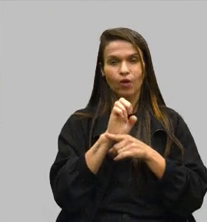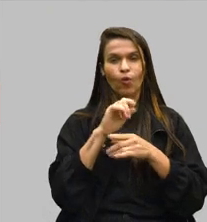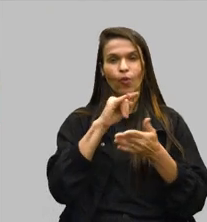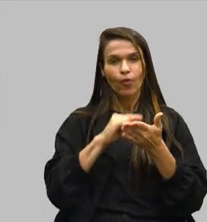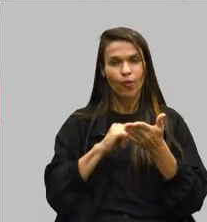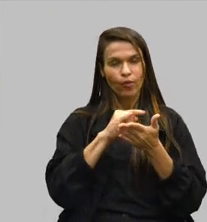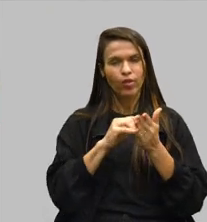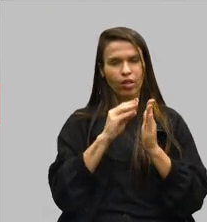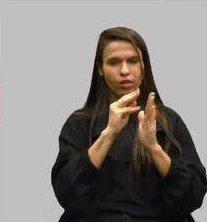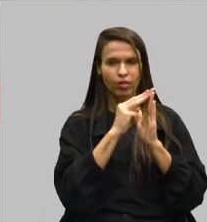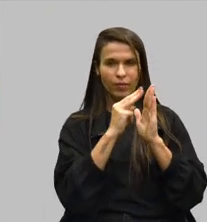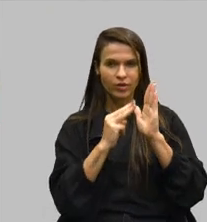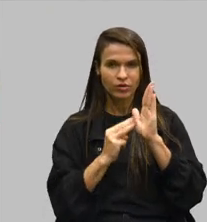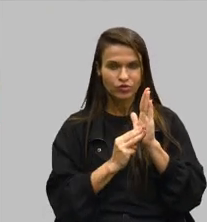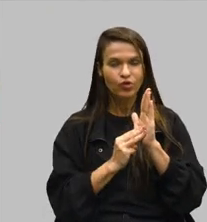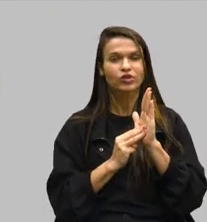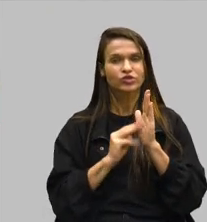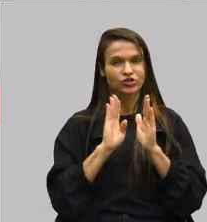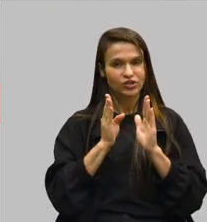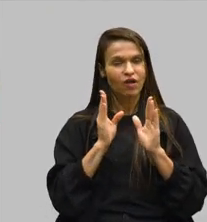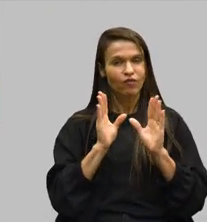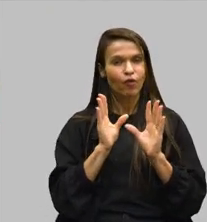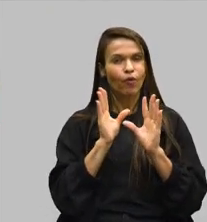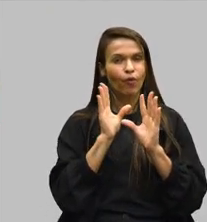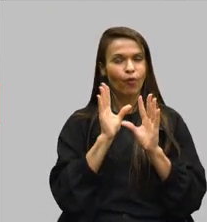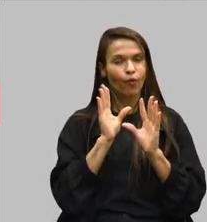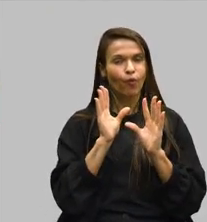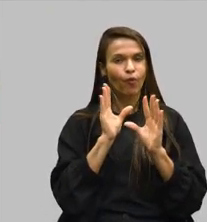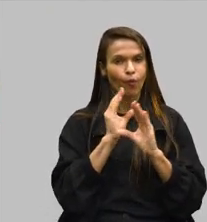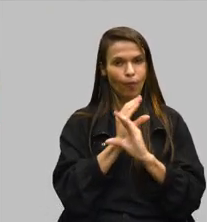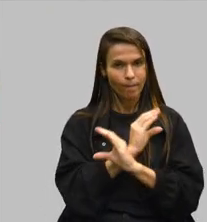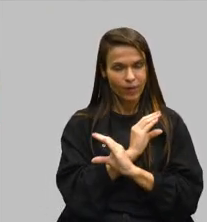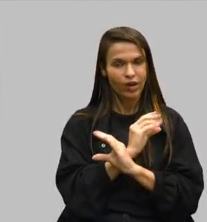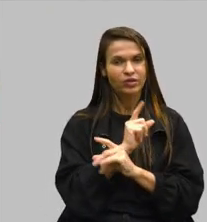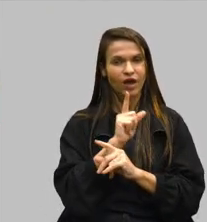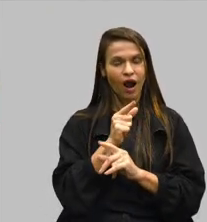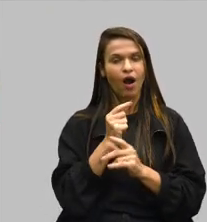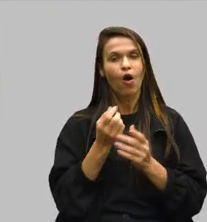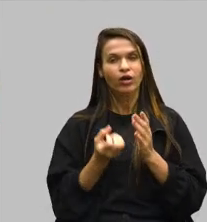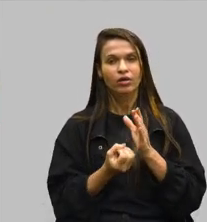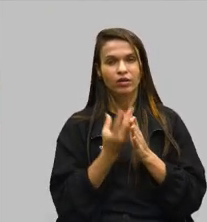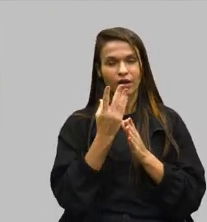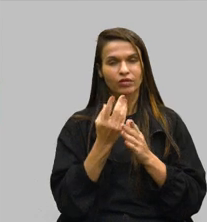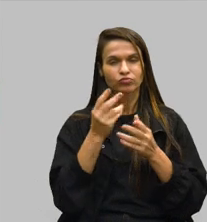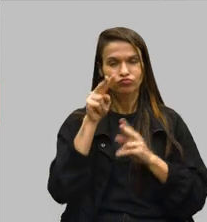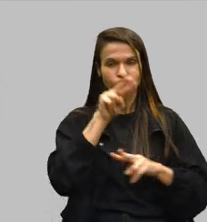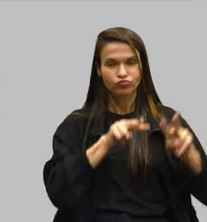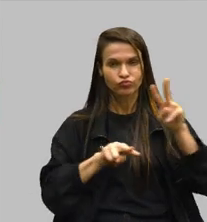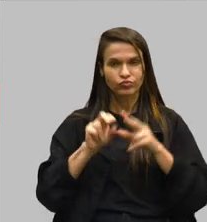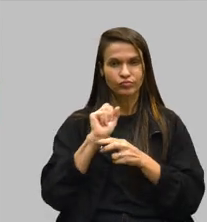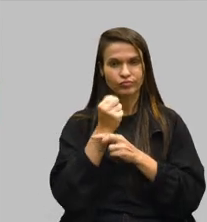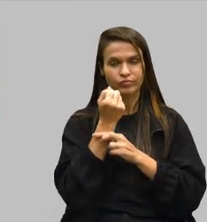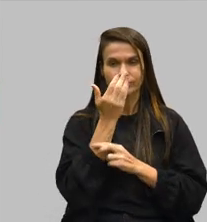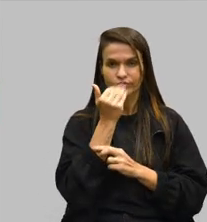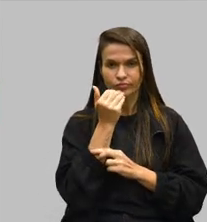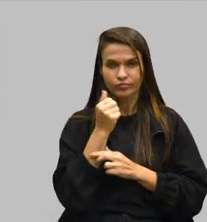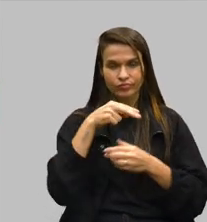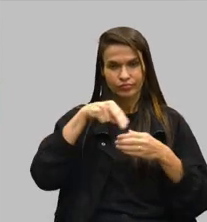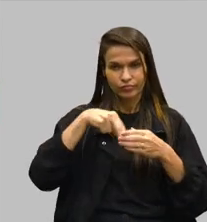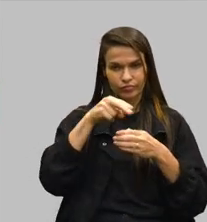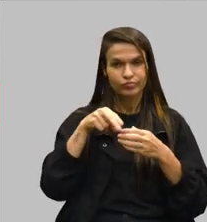metodologia para a elaboração já foi concluída, estamos aqui fazendo a elaboração do diagnóstico da segurança alimentar e nutricional